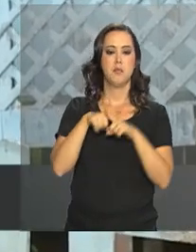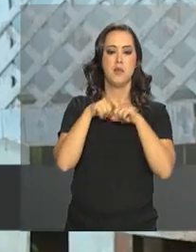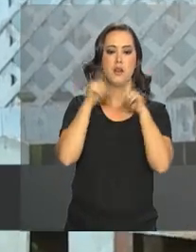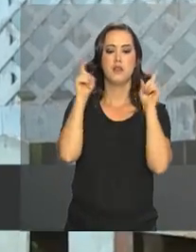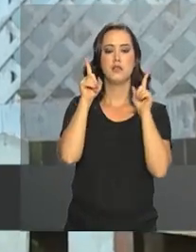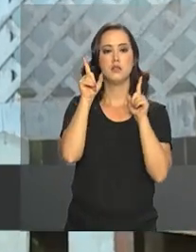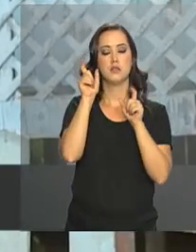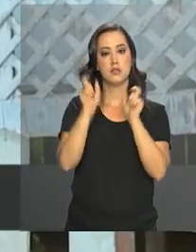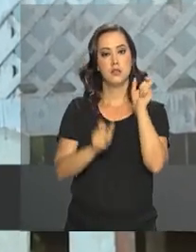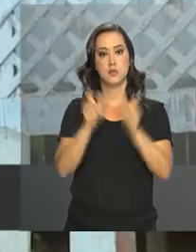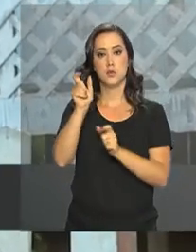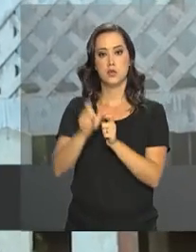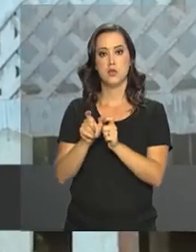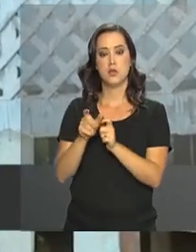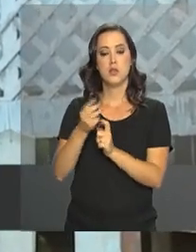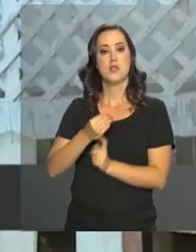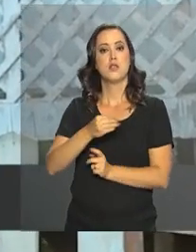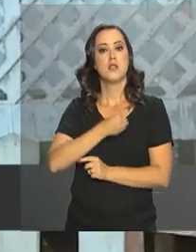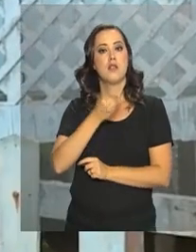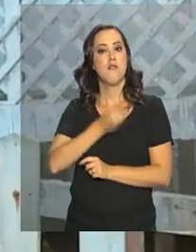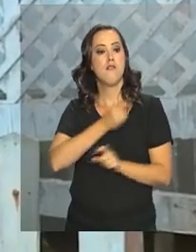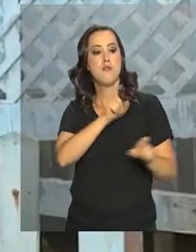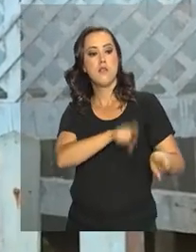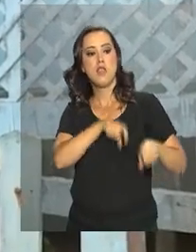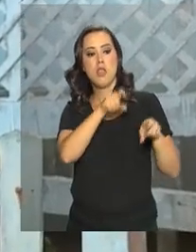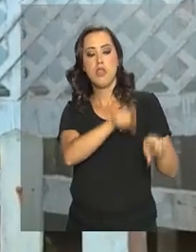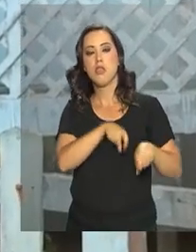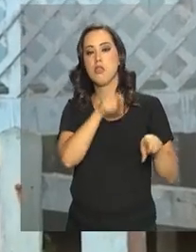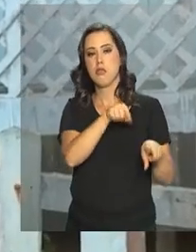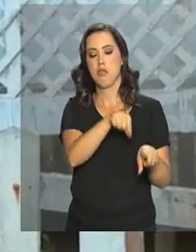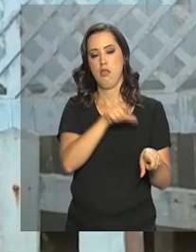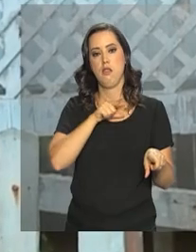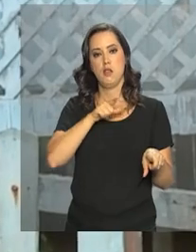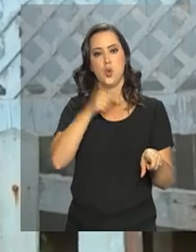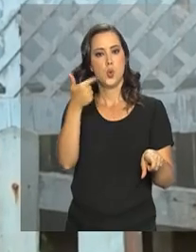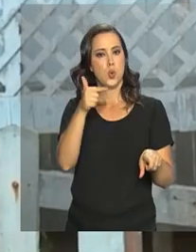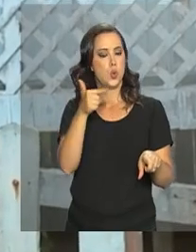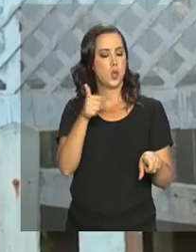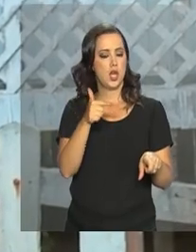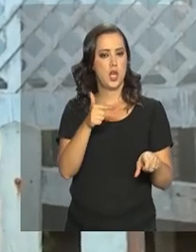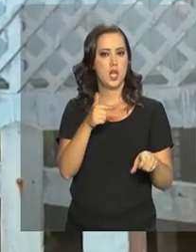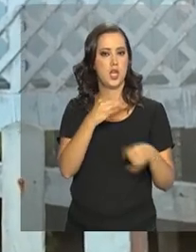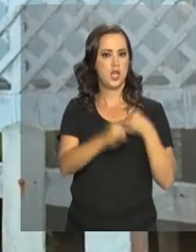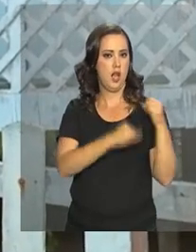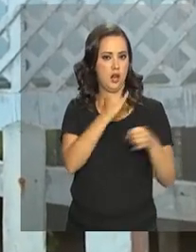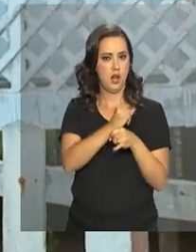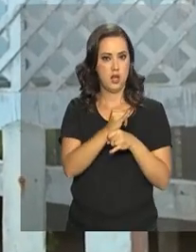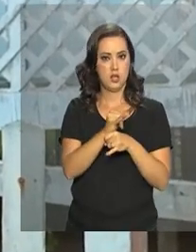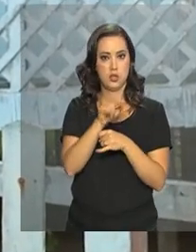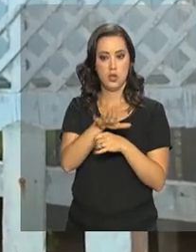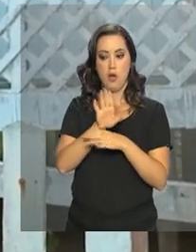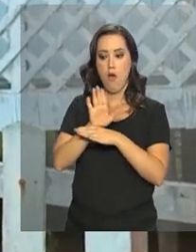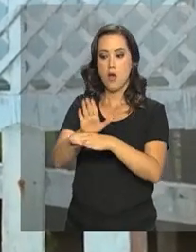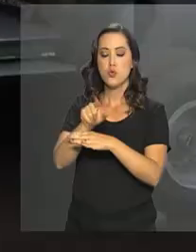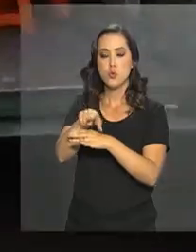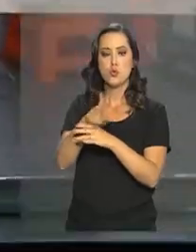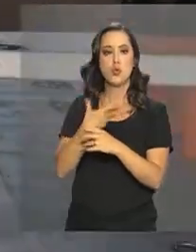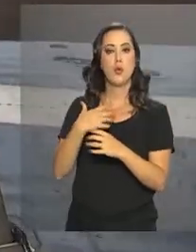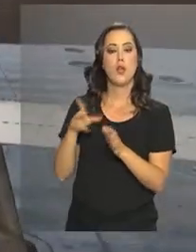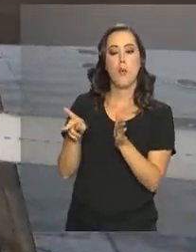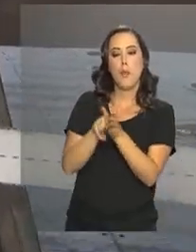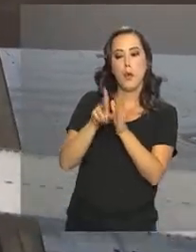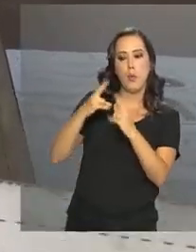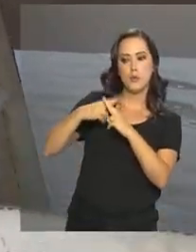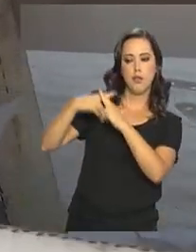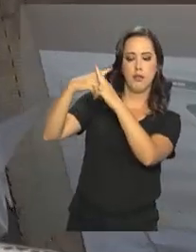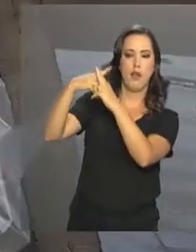E já o pessoal que vai para a zona rural, onde não tem internet, acesso à internet, ele vem à parte com a gente. Nas